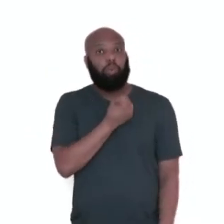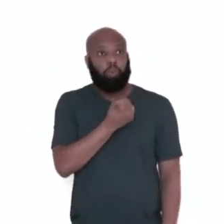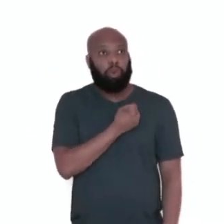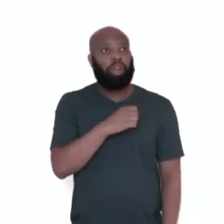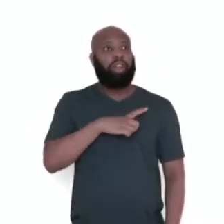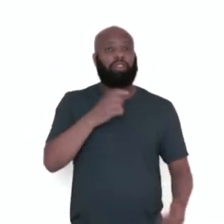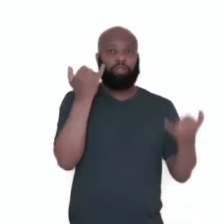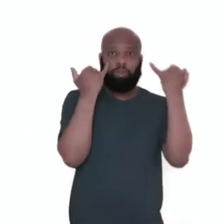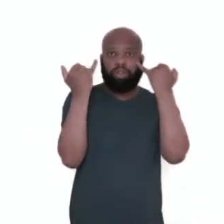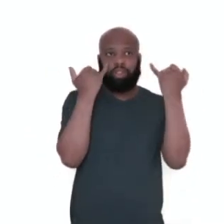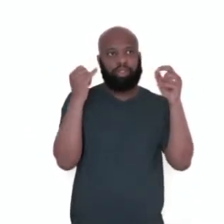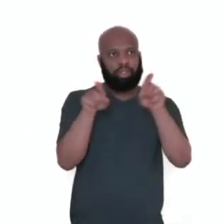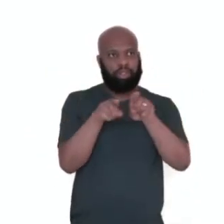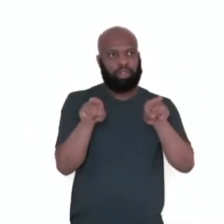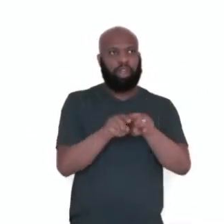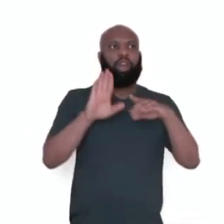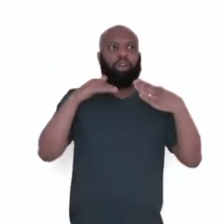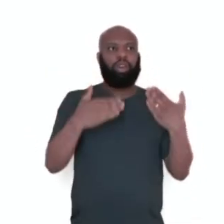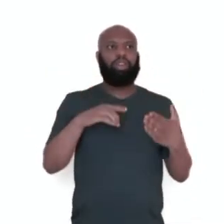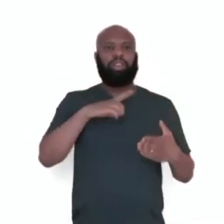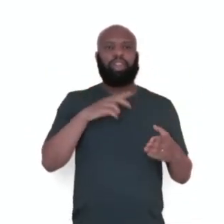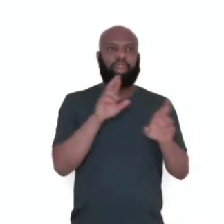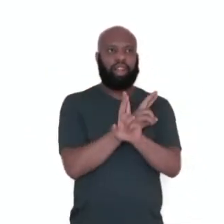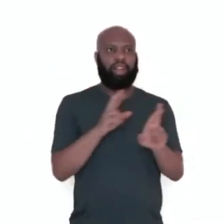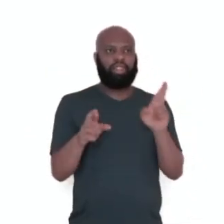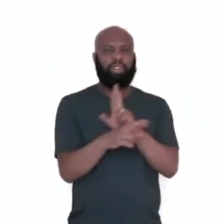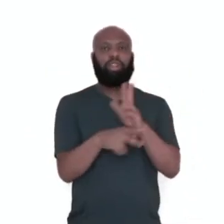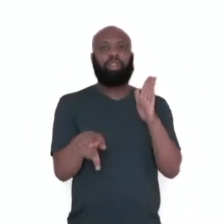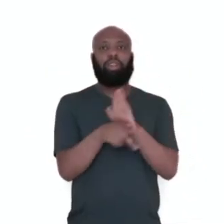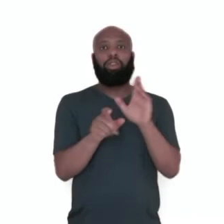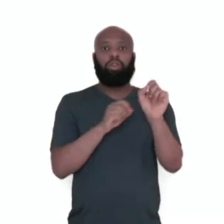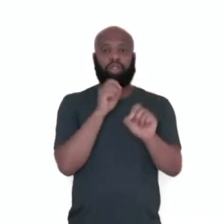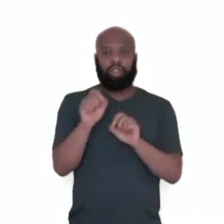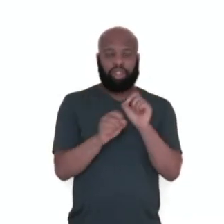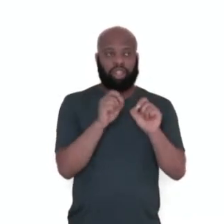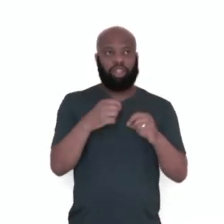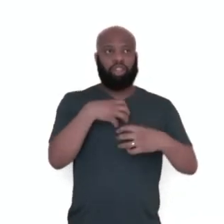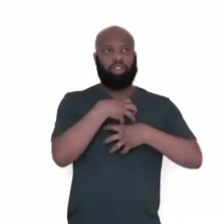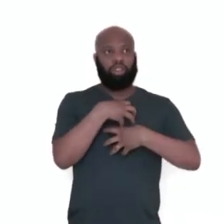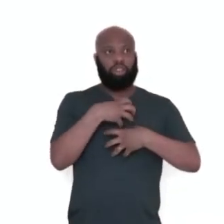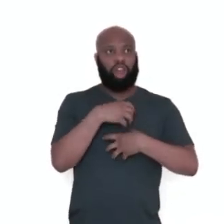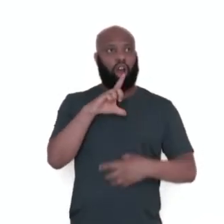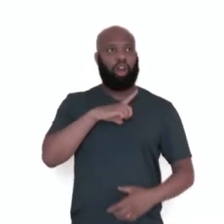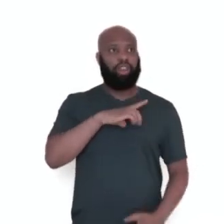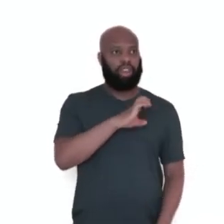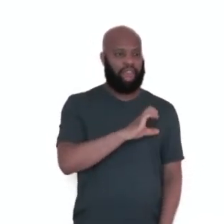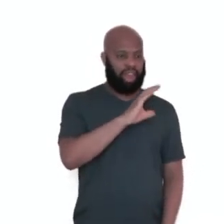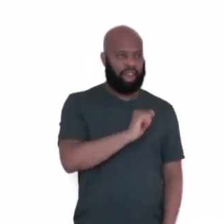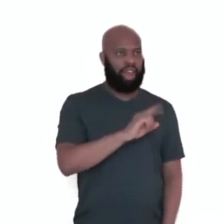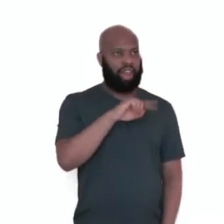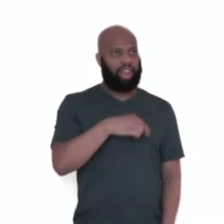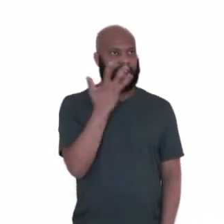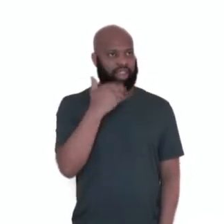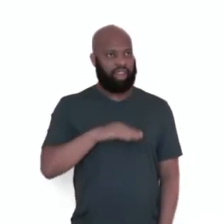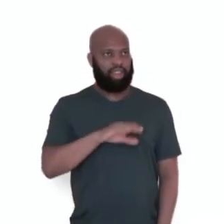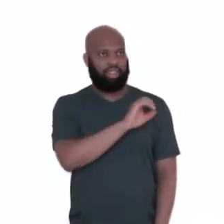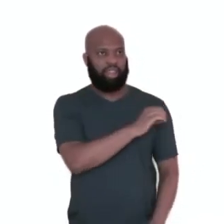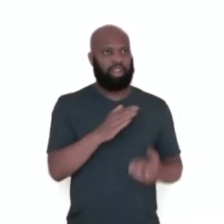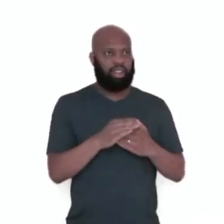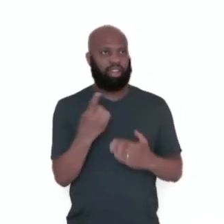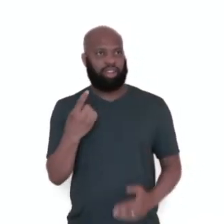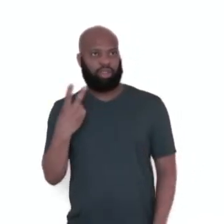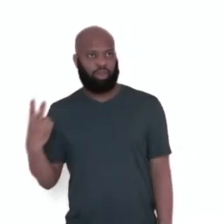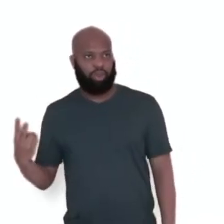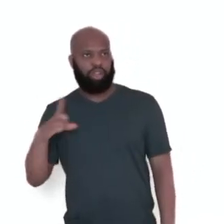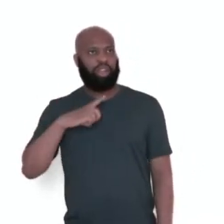informações. Então, com relação à linguagem verbal. No ECA, crianças de 0 a 12 anos, adolescentes de 12 a